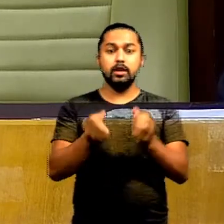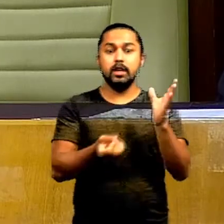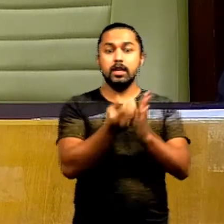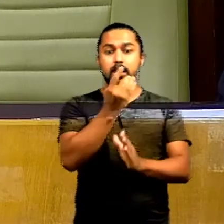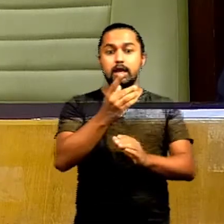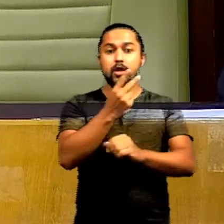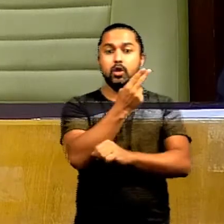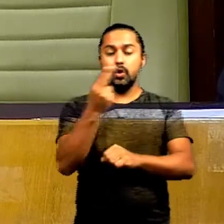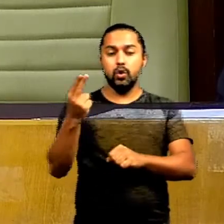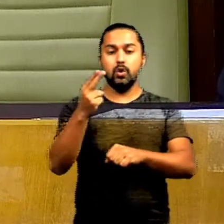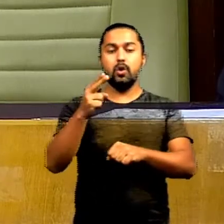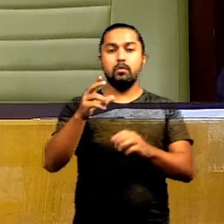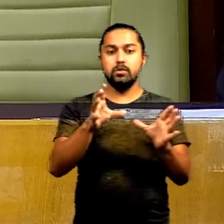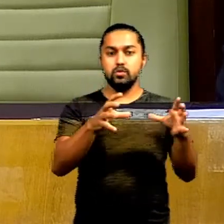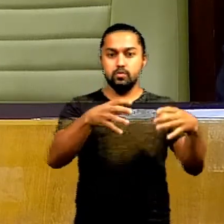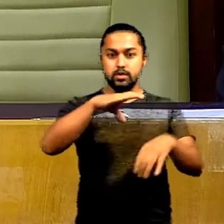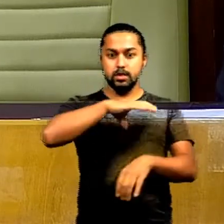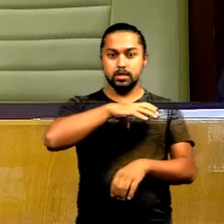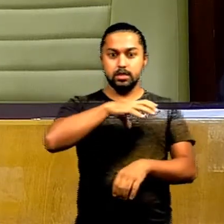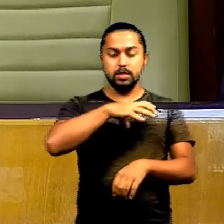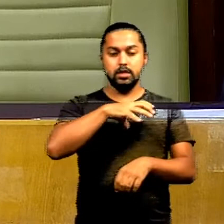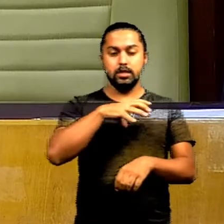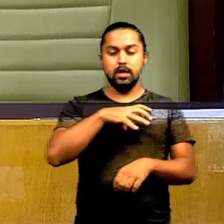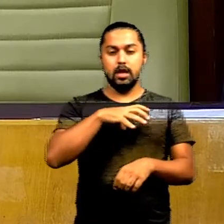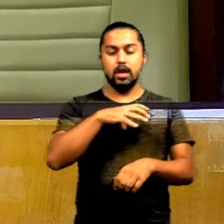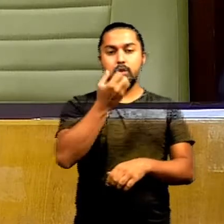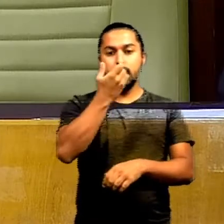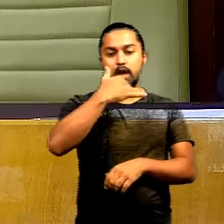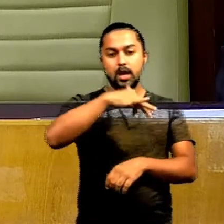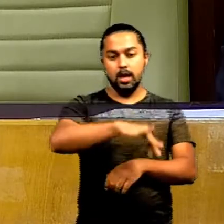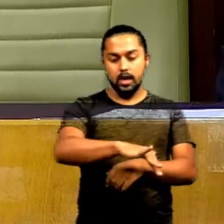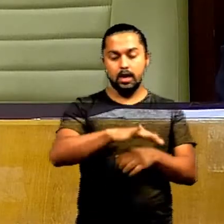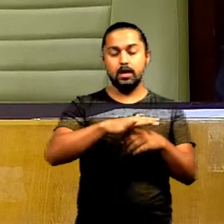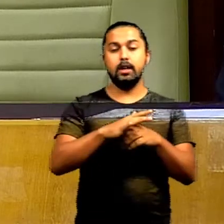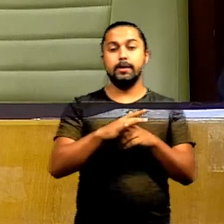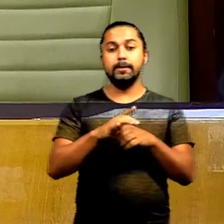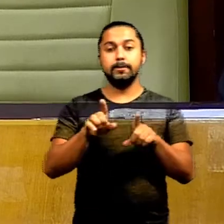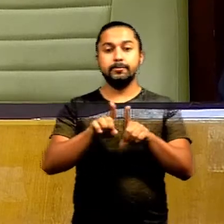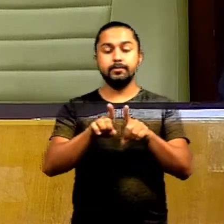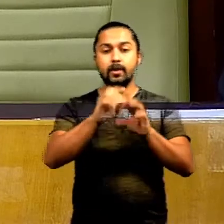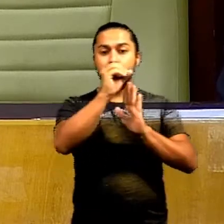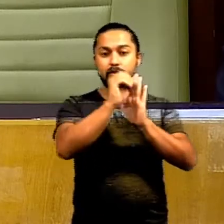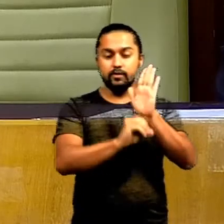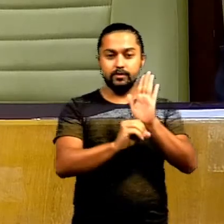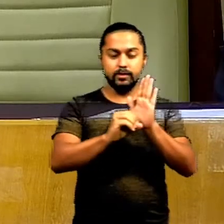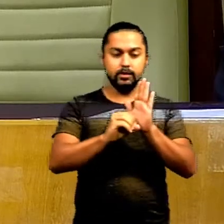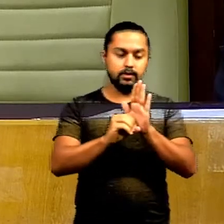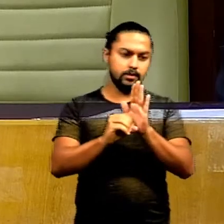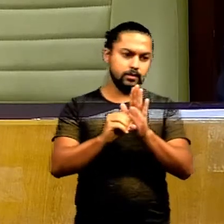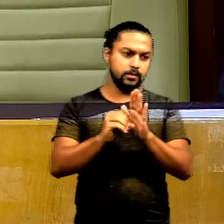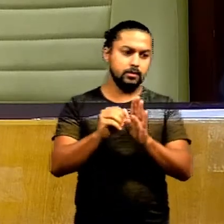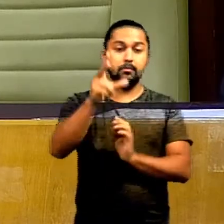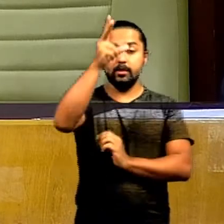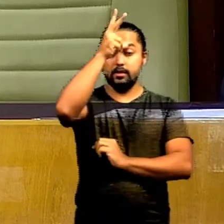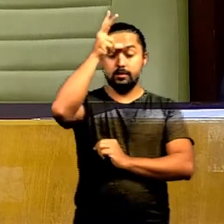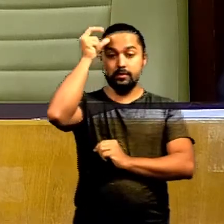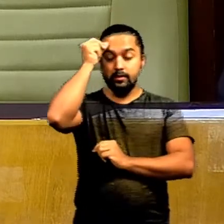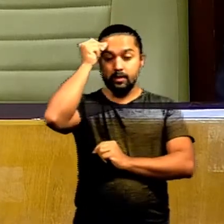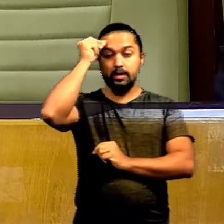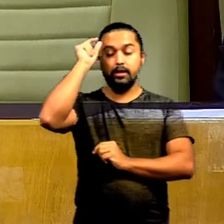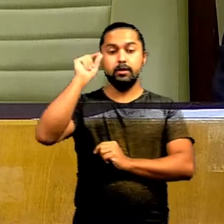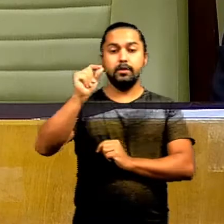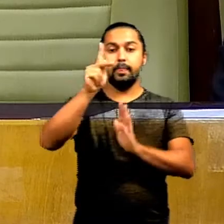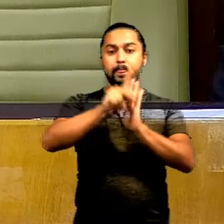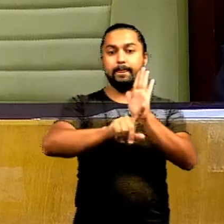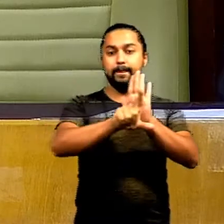o Centro Municipal de Educação Infantil, D. Antônio Ribeiro, de Oliveira. O ofício nº 47420 do Gabinete do Prefeito